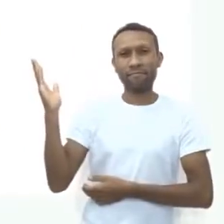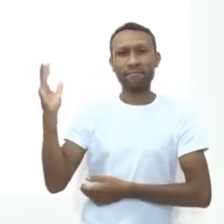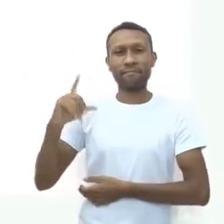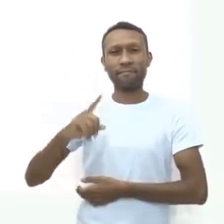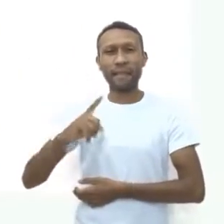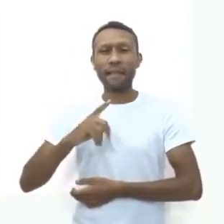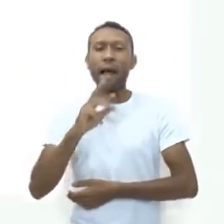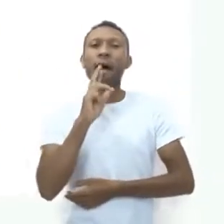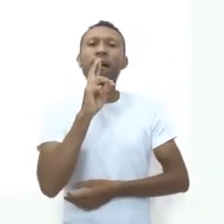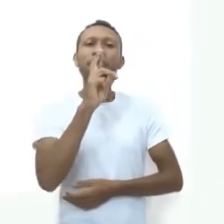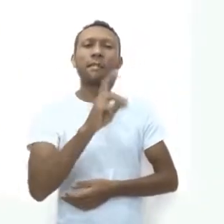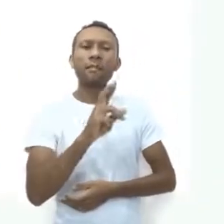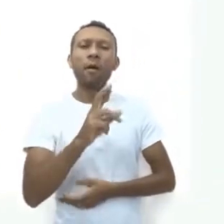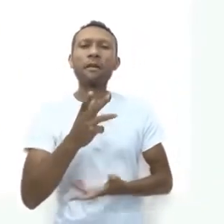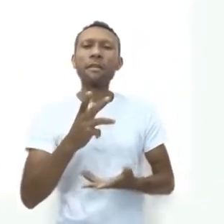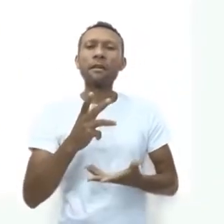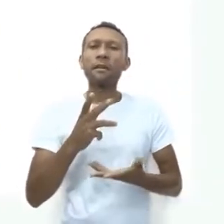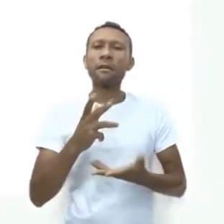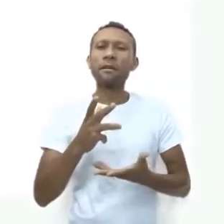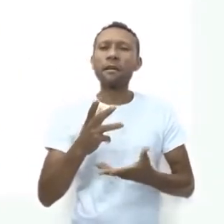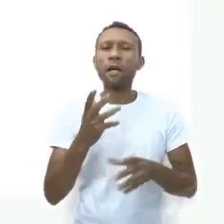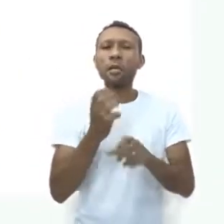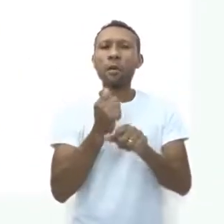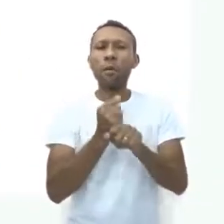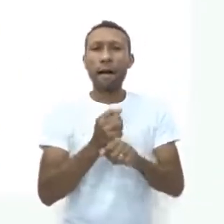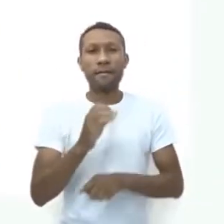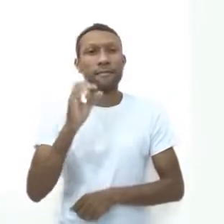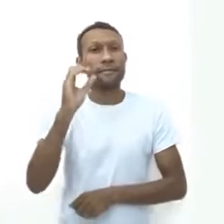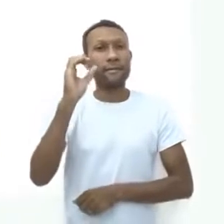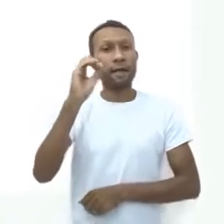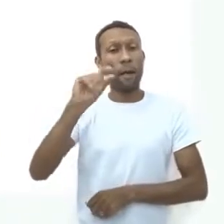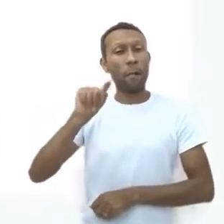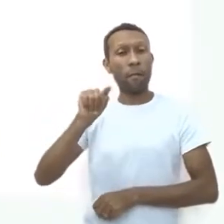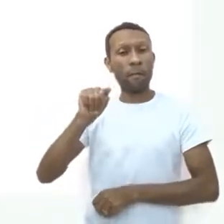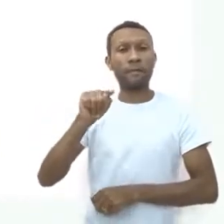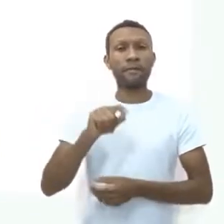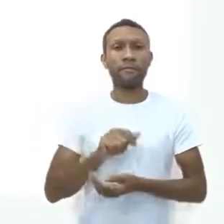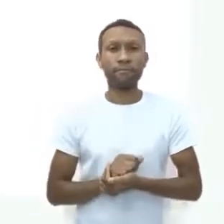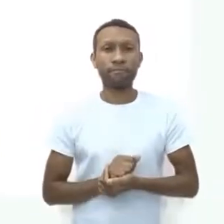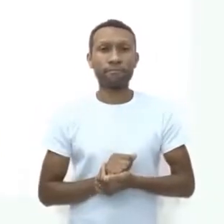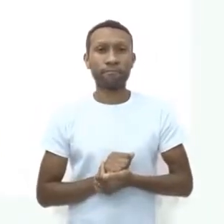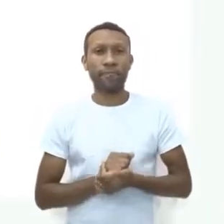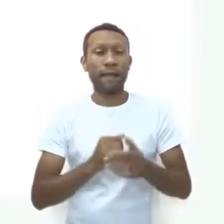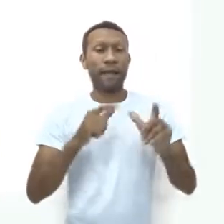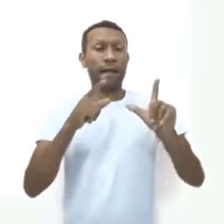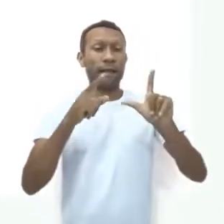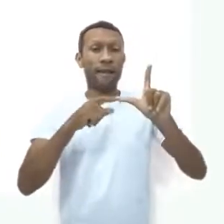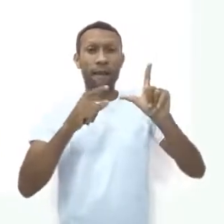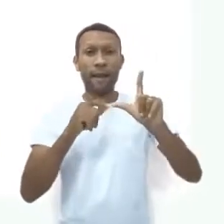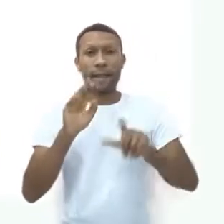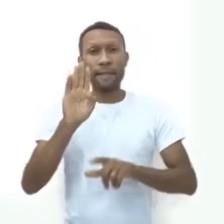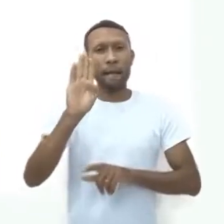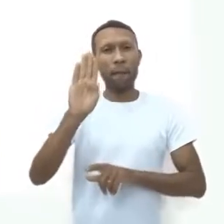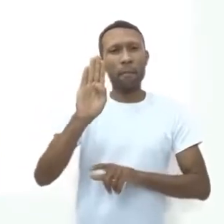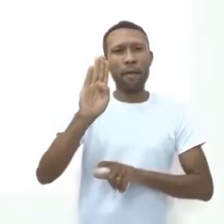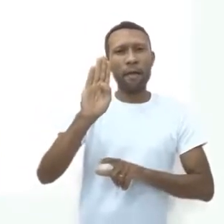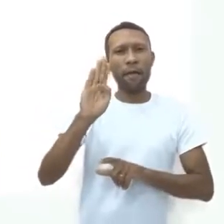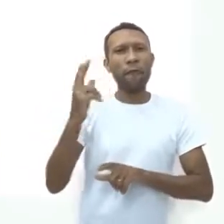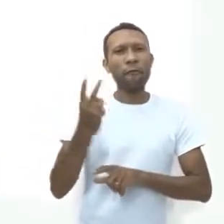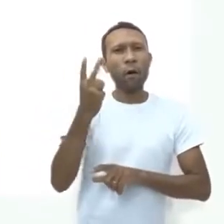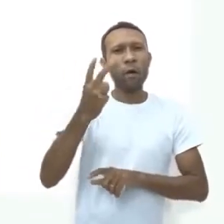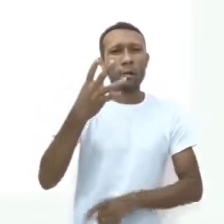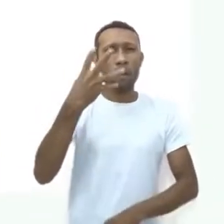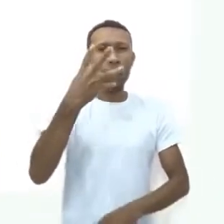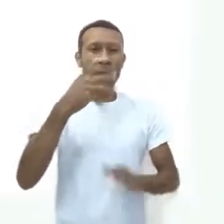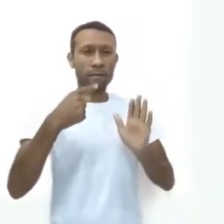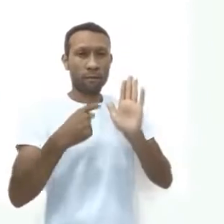para cada alternativa A, vocês vão somar zero pontos. Cada alternativa B que você marcou valia quatro